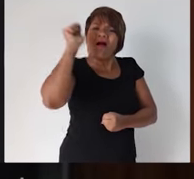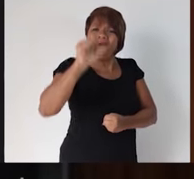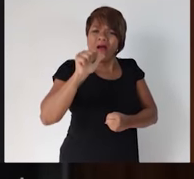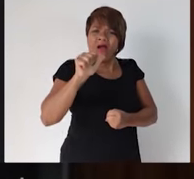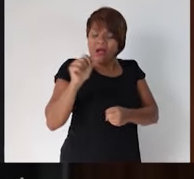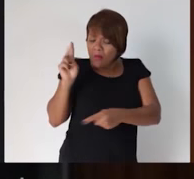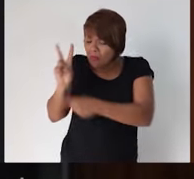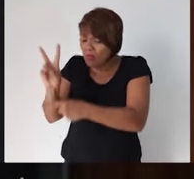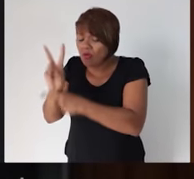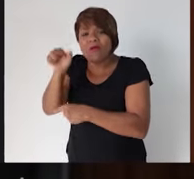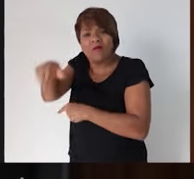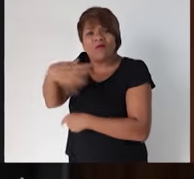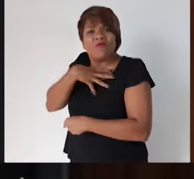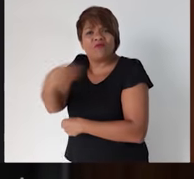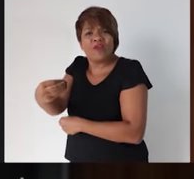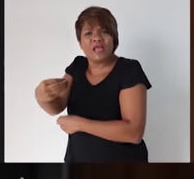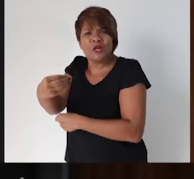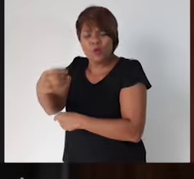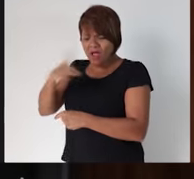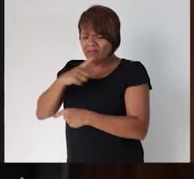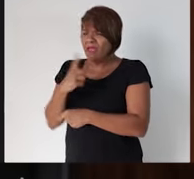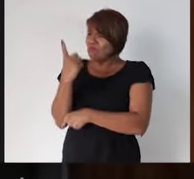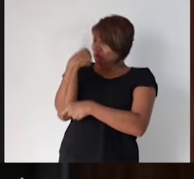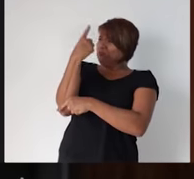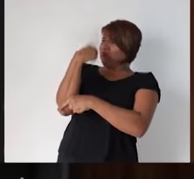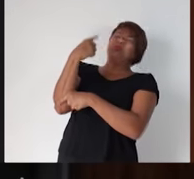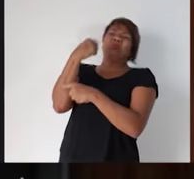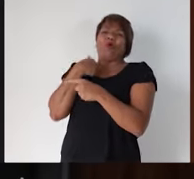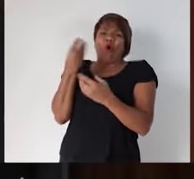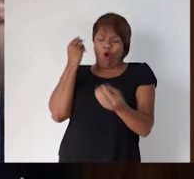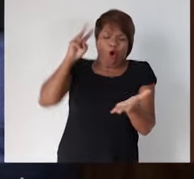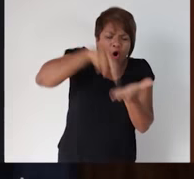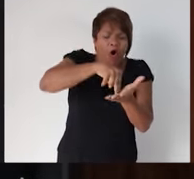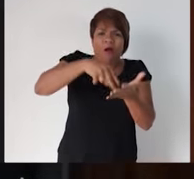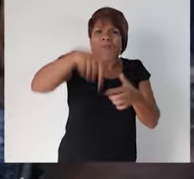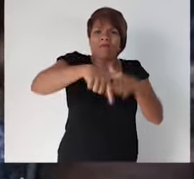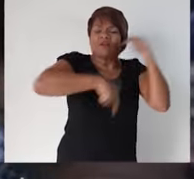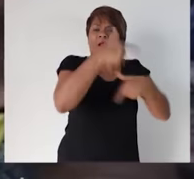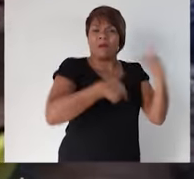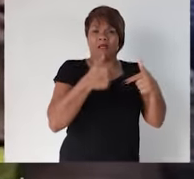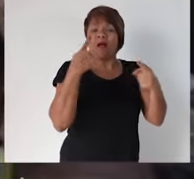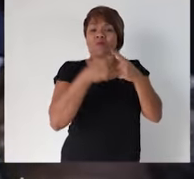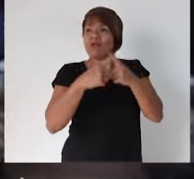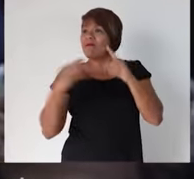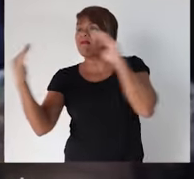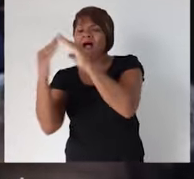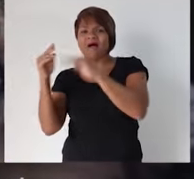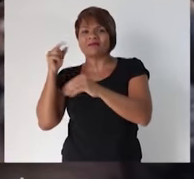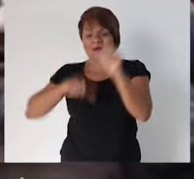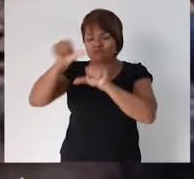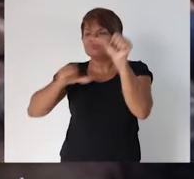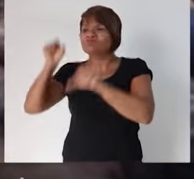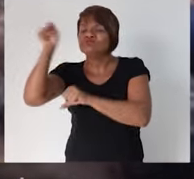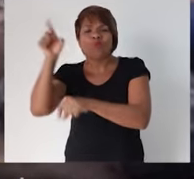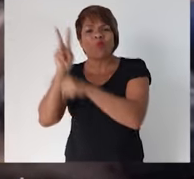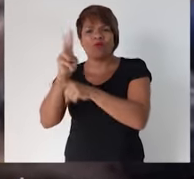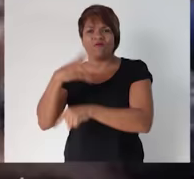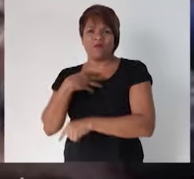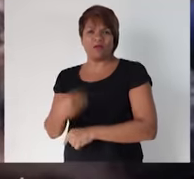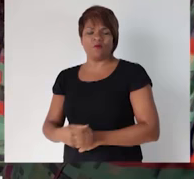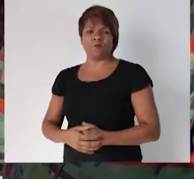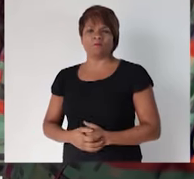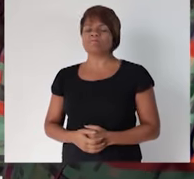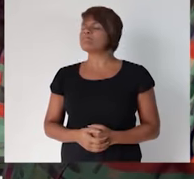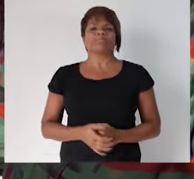na proteção dos filhos e a cobrança que se faz por estarmos aqui, ao invés de estarmos em casa cuidando dos nossos